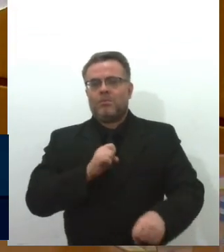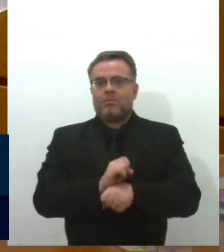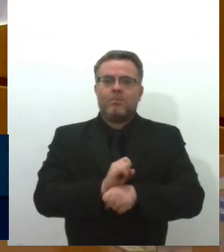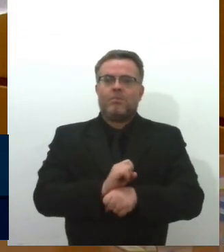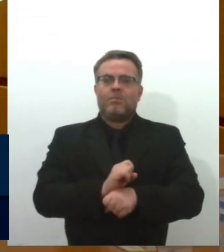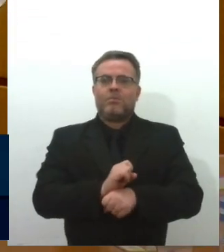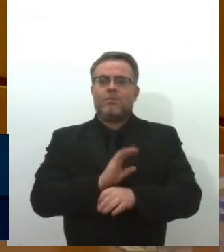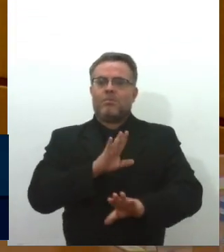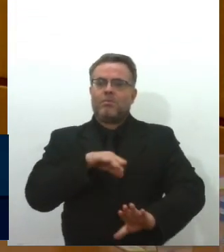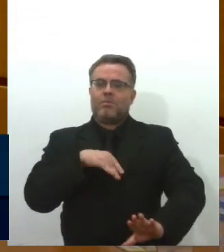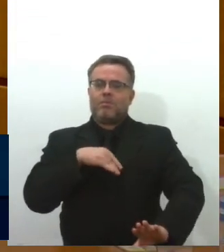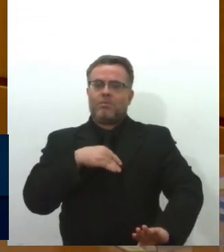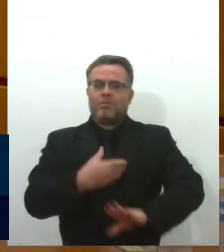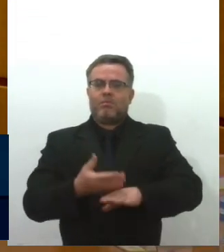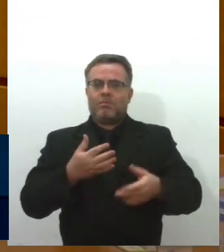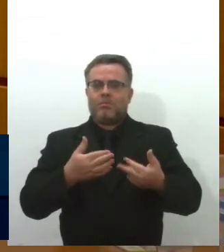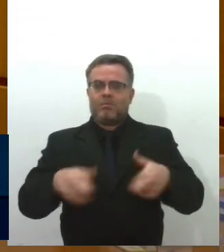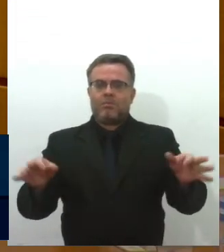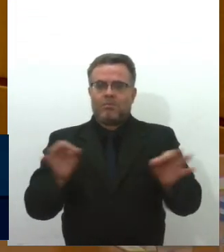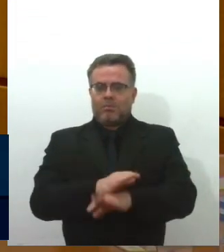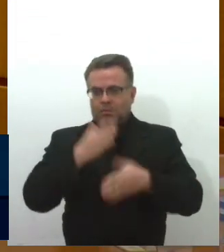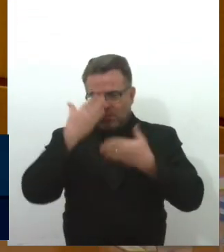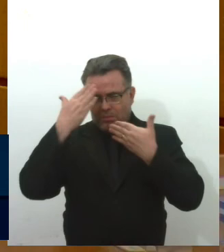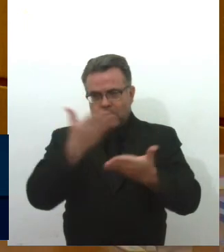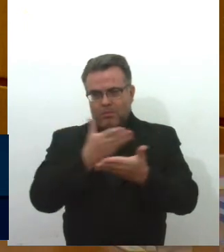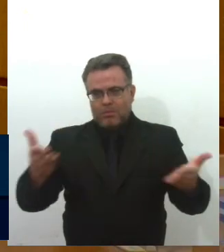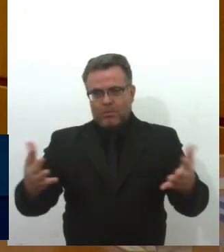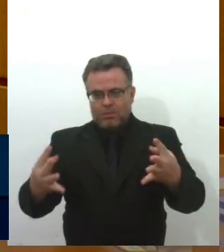ver a solução para o nosso povo. Obrigada, senhor presidente.